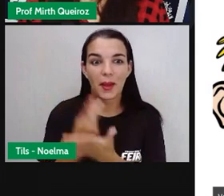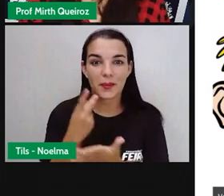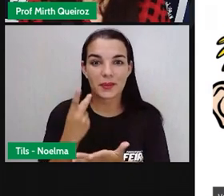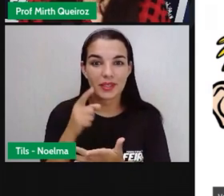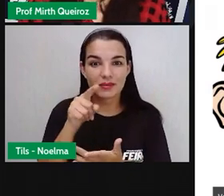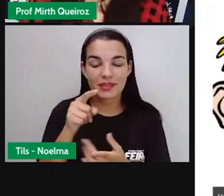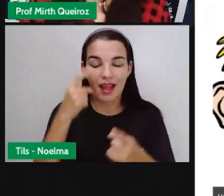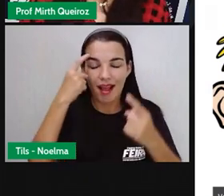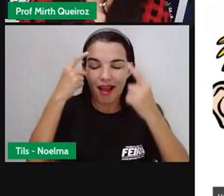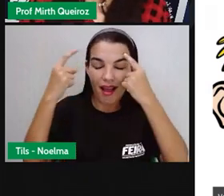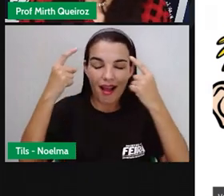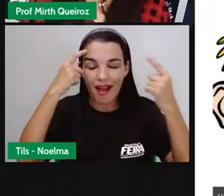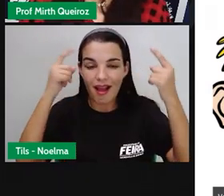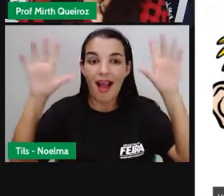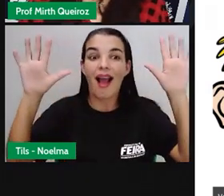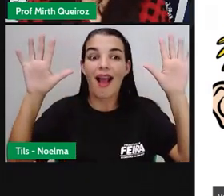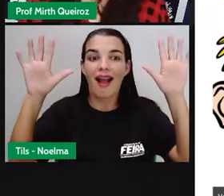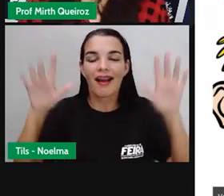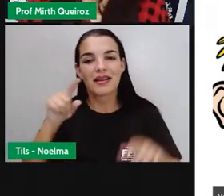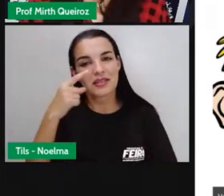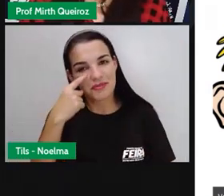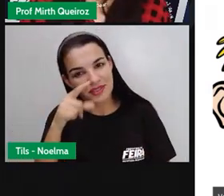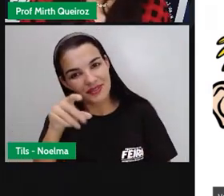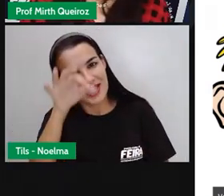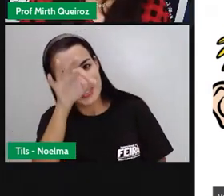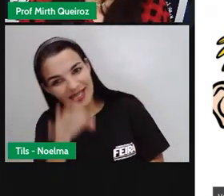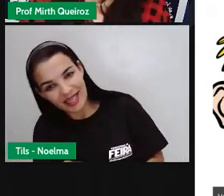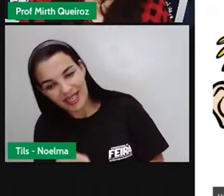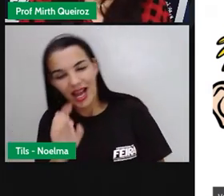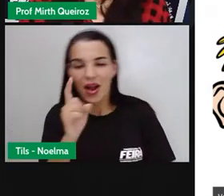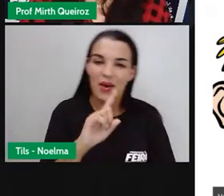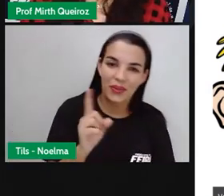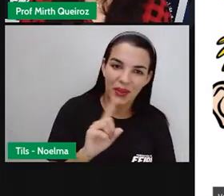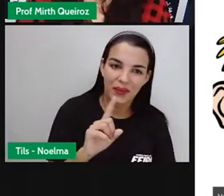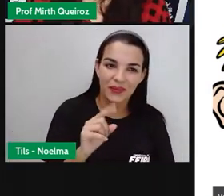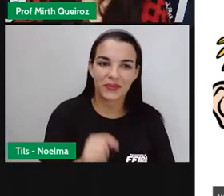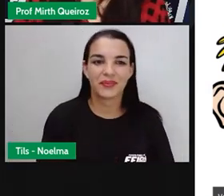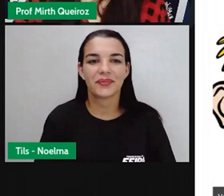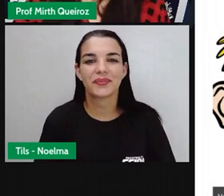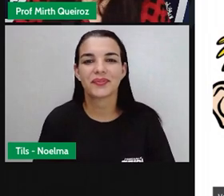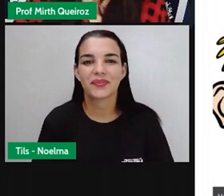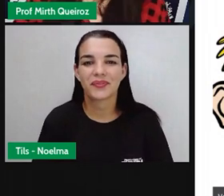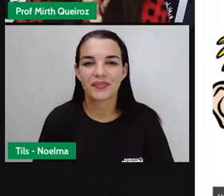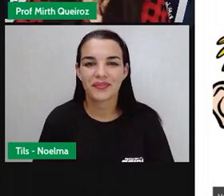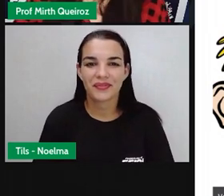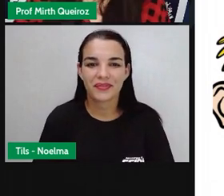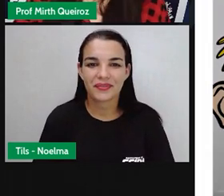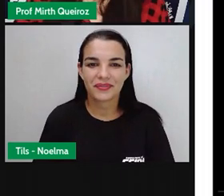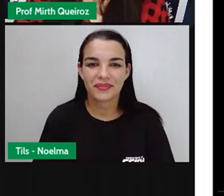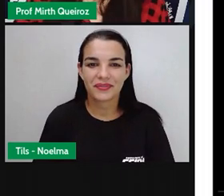adivinhar aí e depois a gente vai ver se vocês acertaram ou não. Vamos lá?